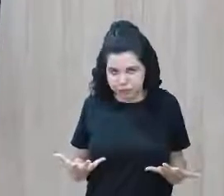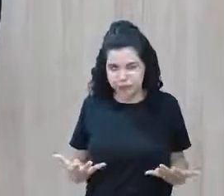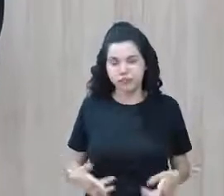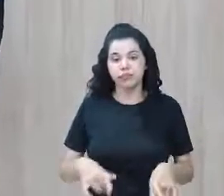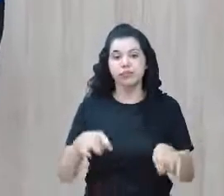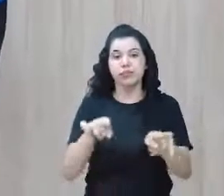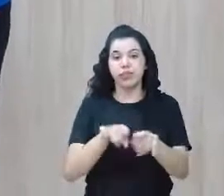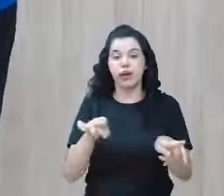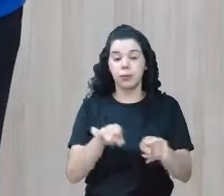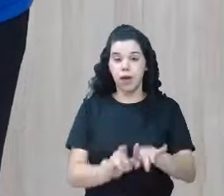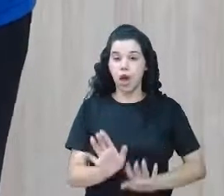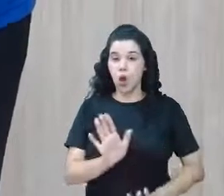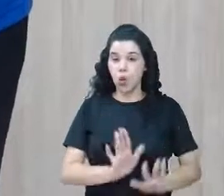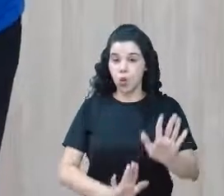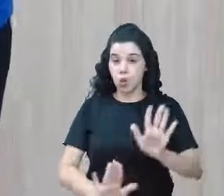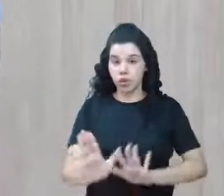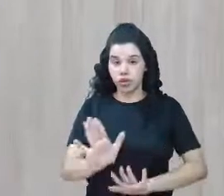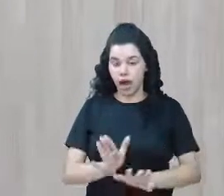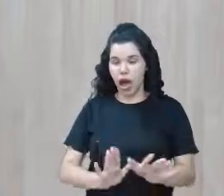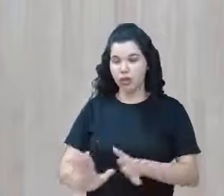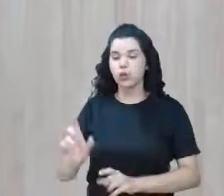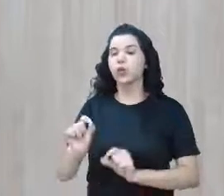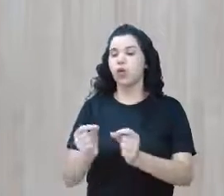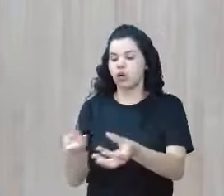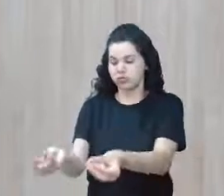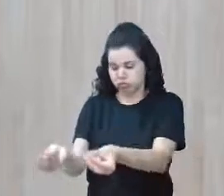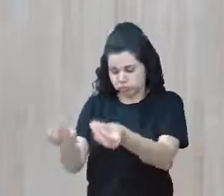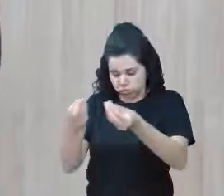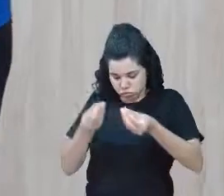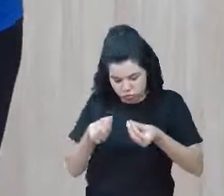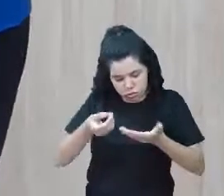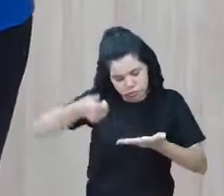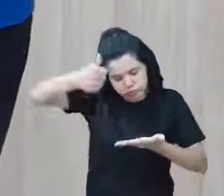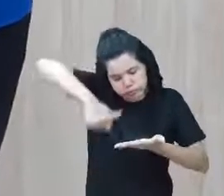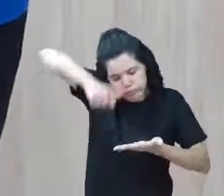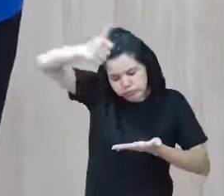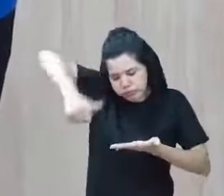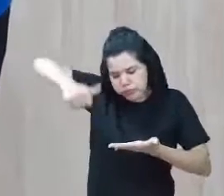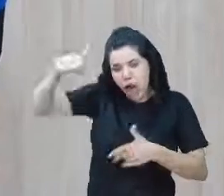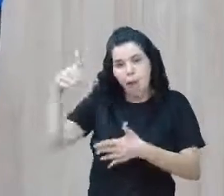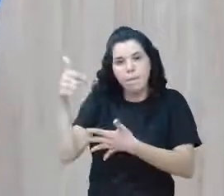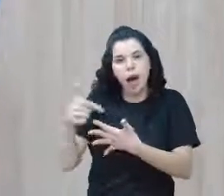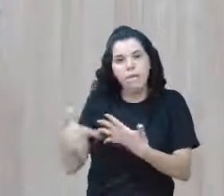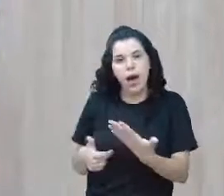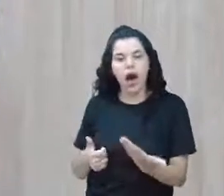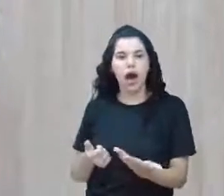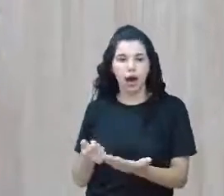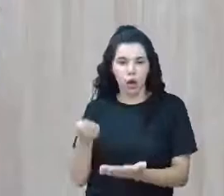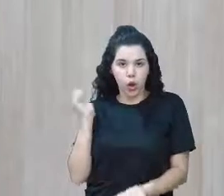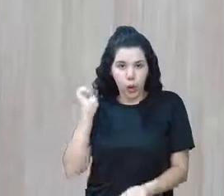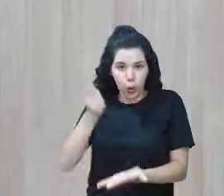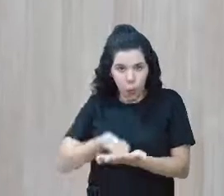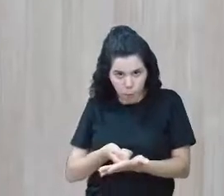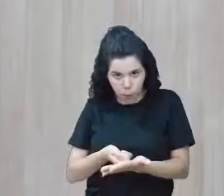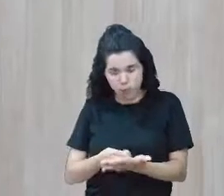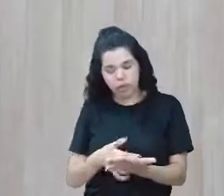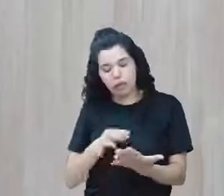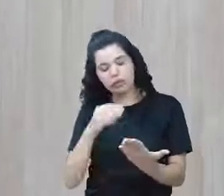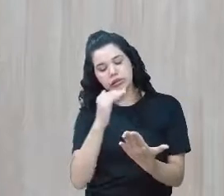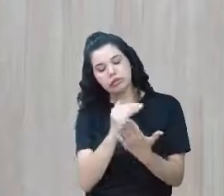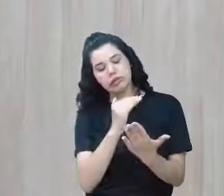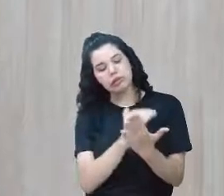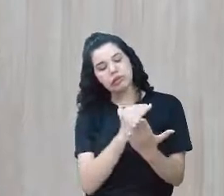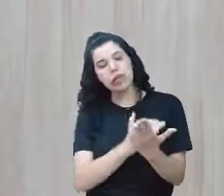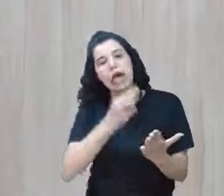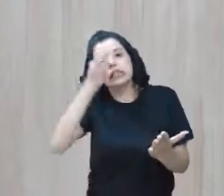E cuidado com o recebimento. Você precisa fiscalizar tudo aquilo que você fez a compra. Se está certo,